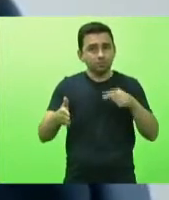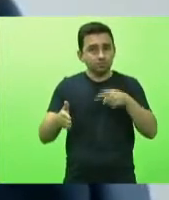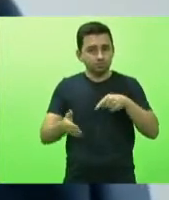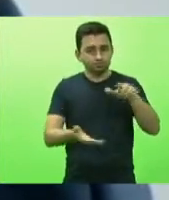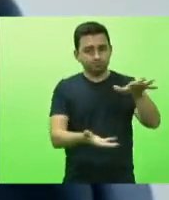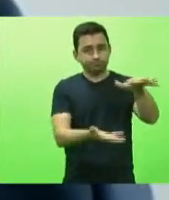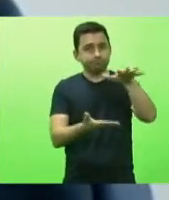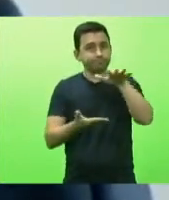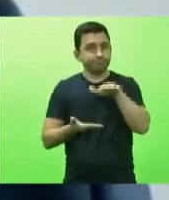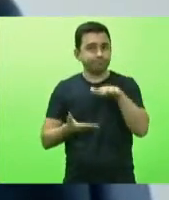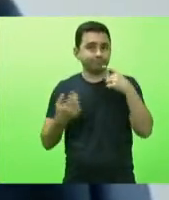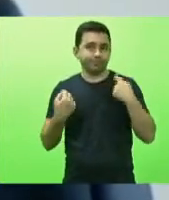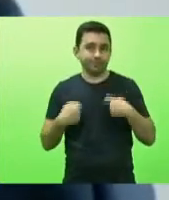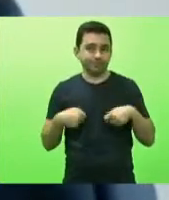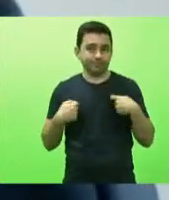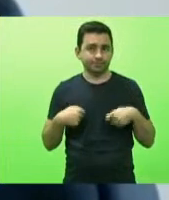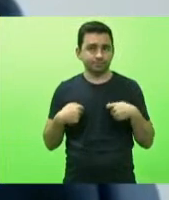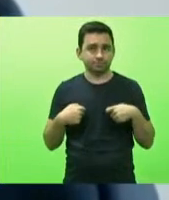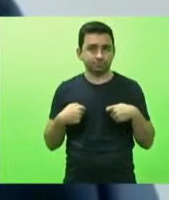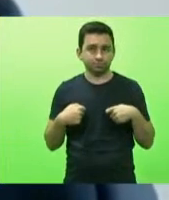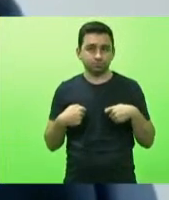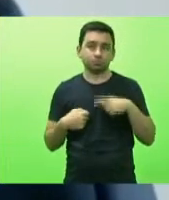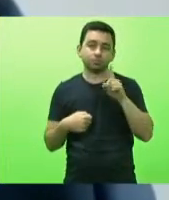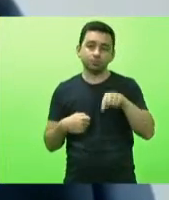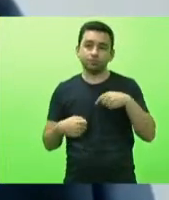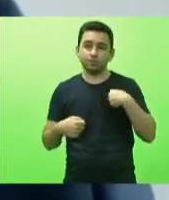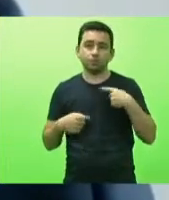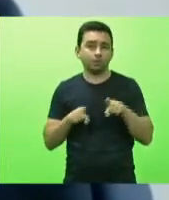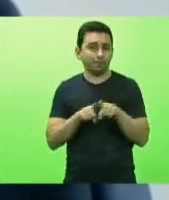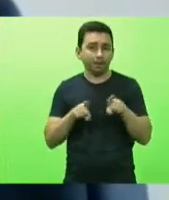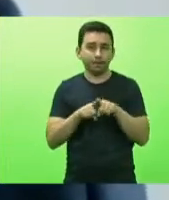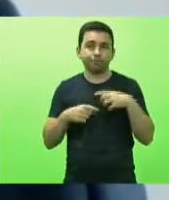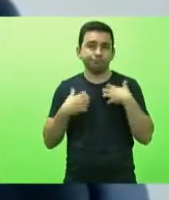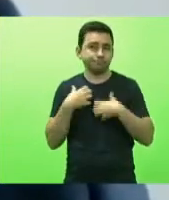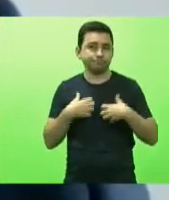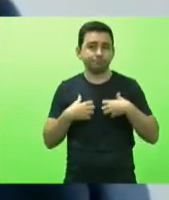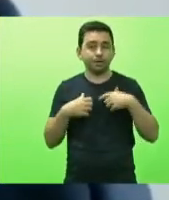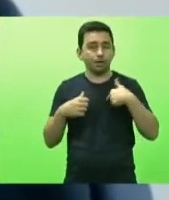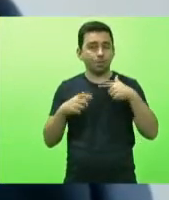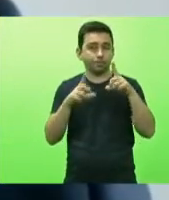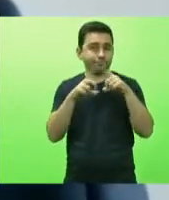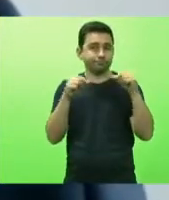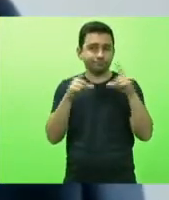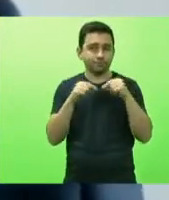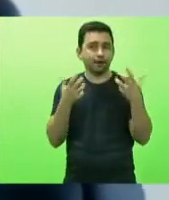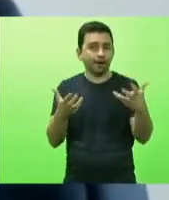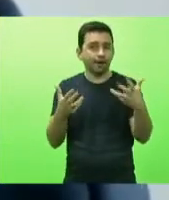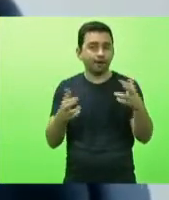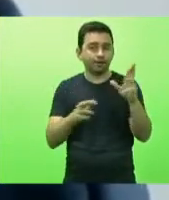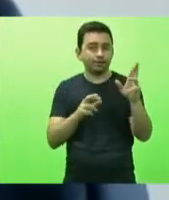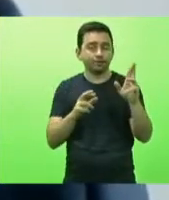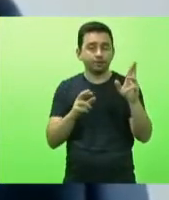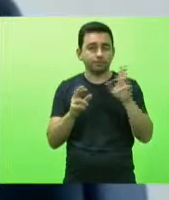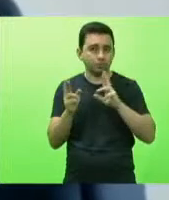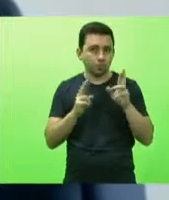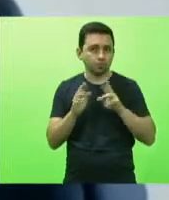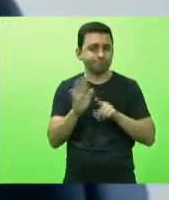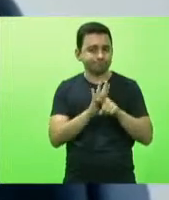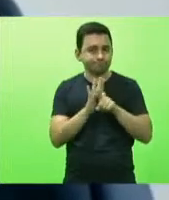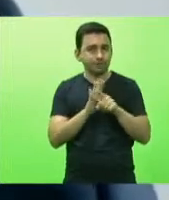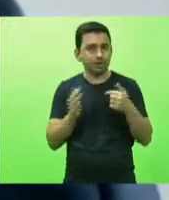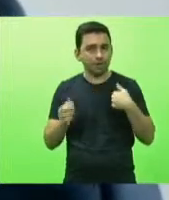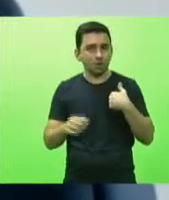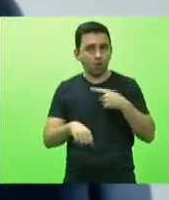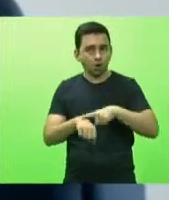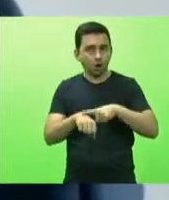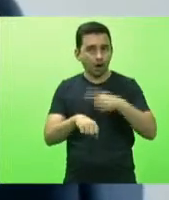vacinas e foi essa essa é uma das minhas angústias também eu estou aqui em Brasília em busca dessas respostas agora às 16 horas eu tenho uma